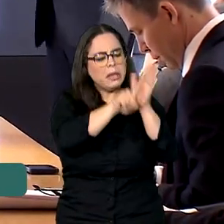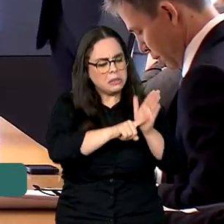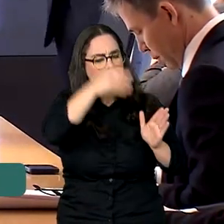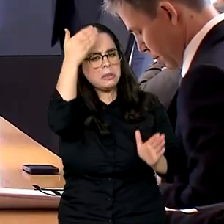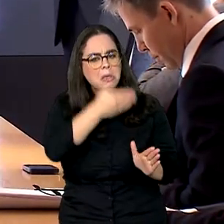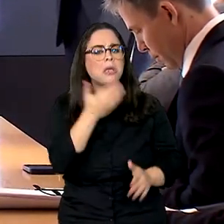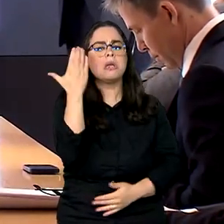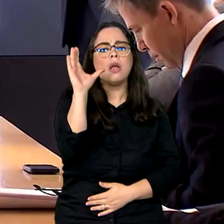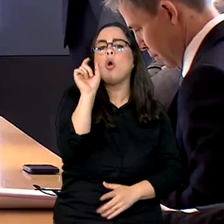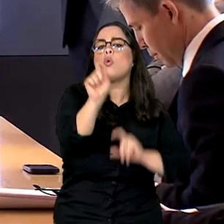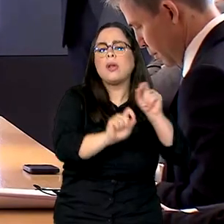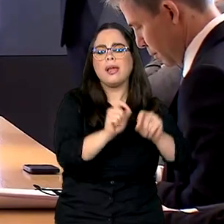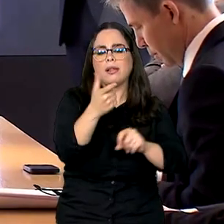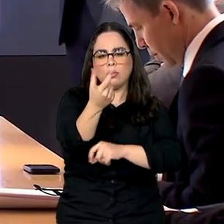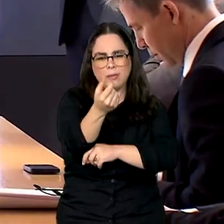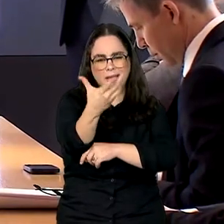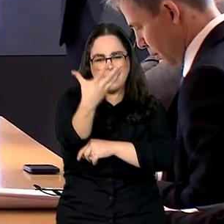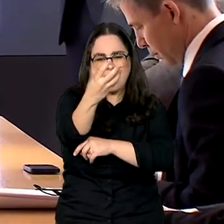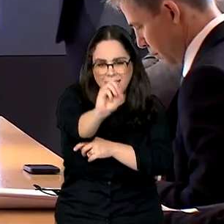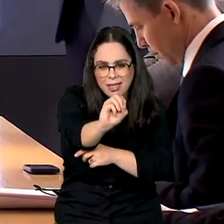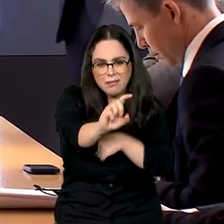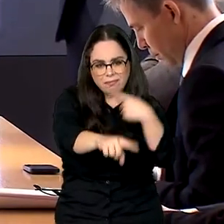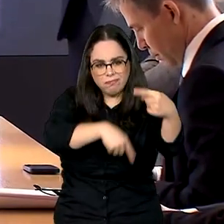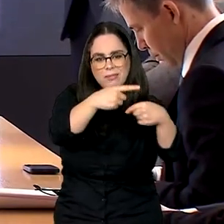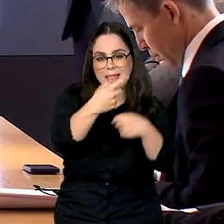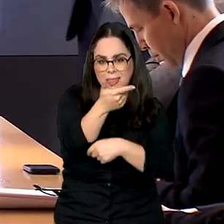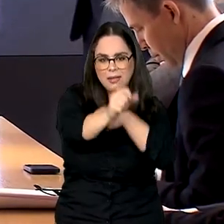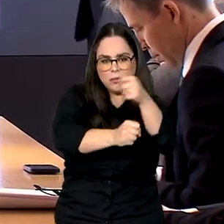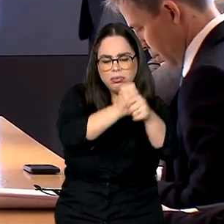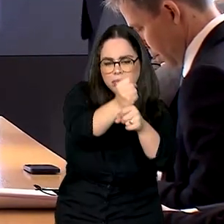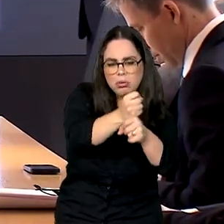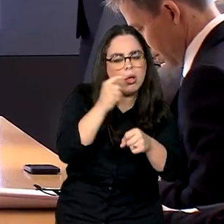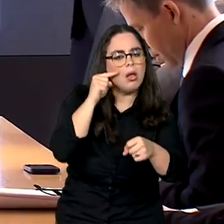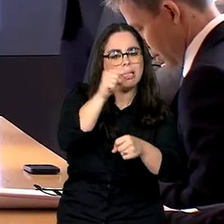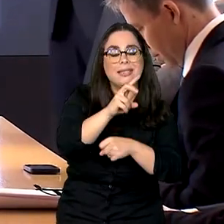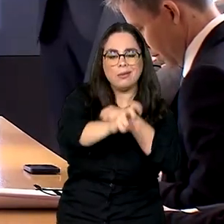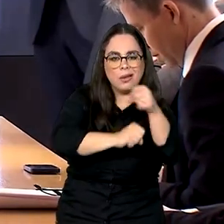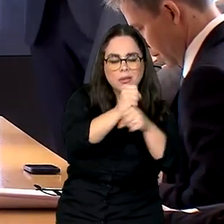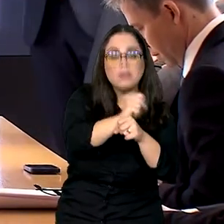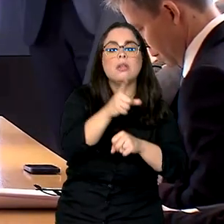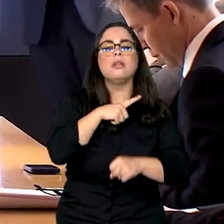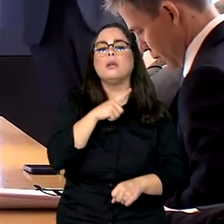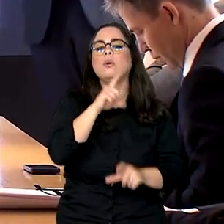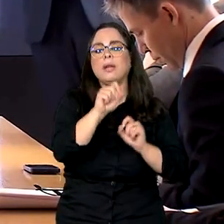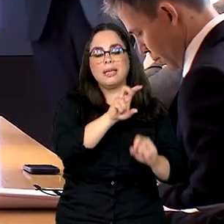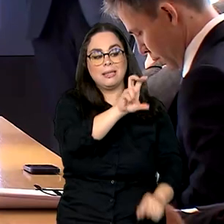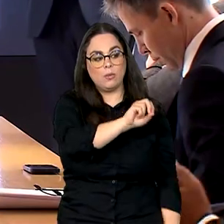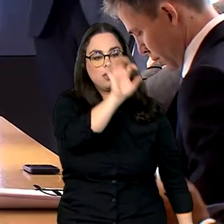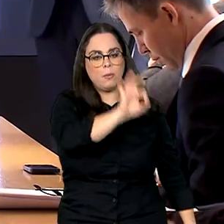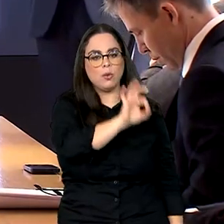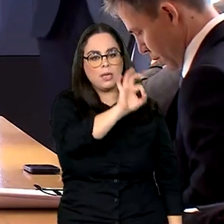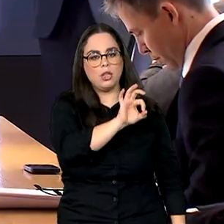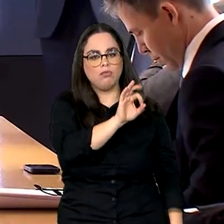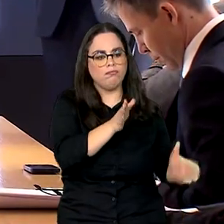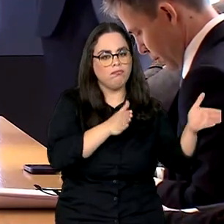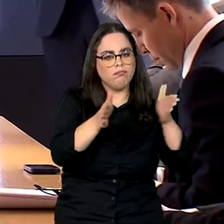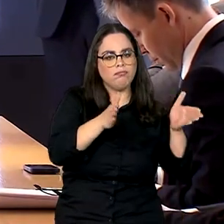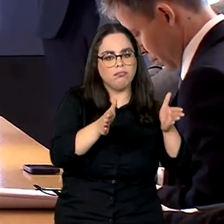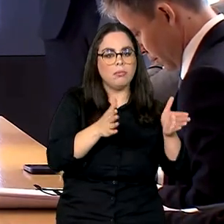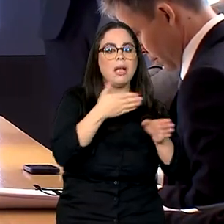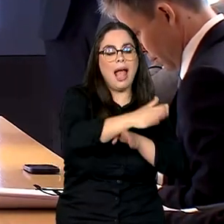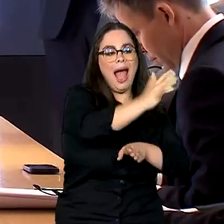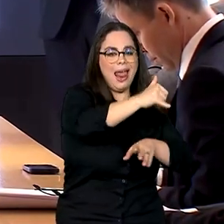em 2030 nós vamos ter 50% entre veículos